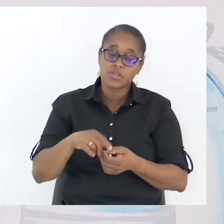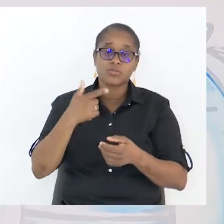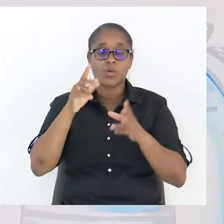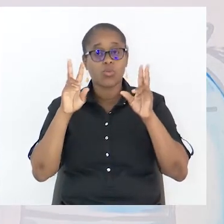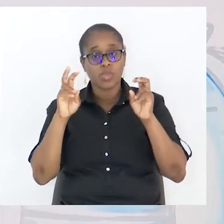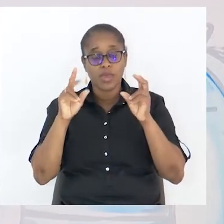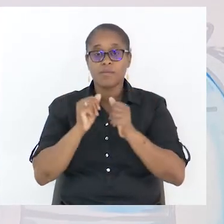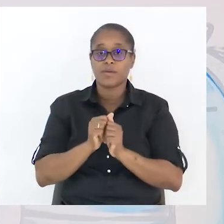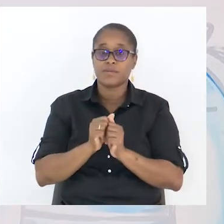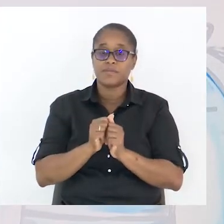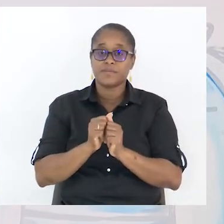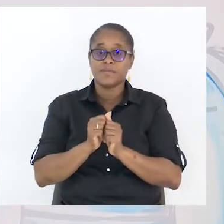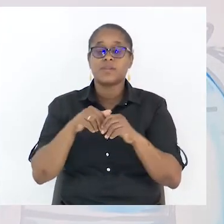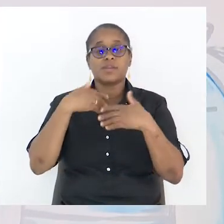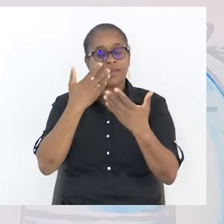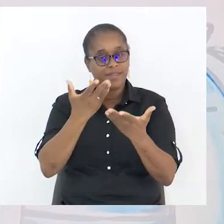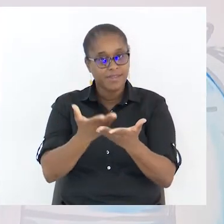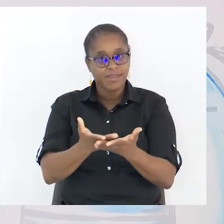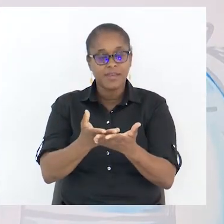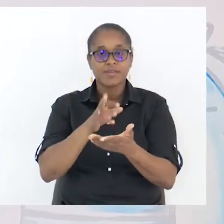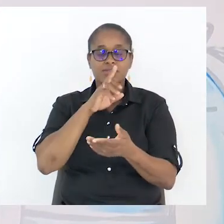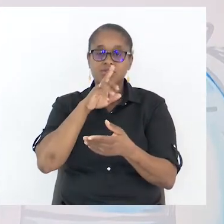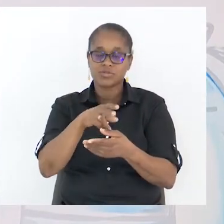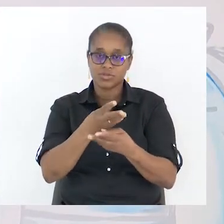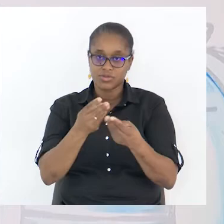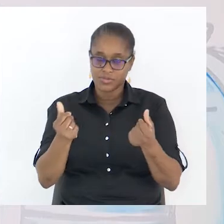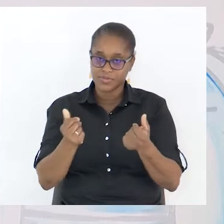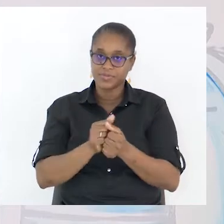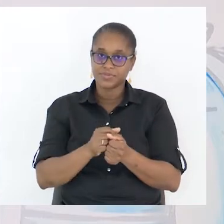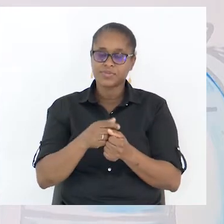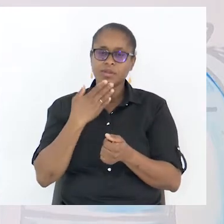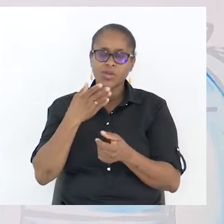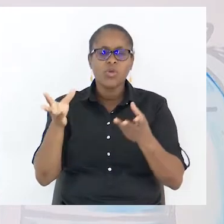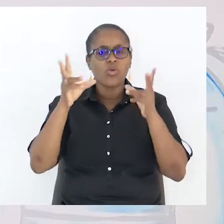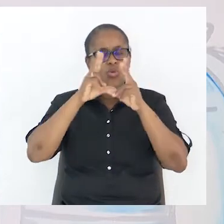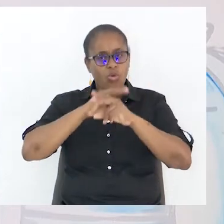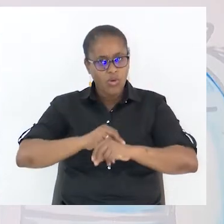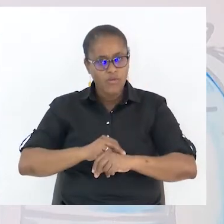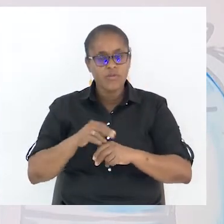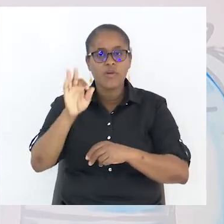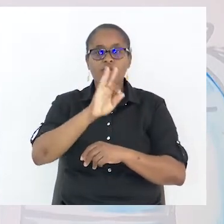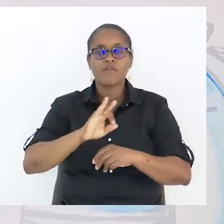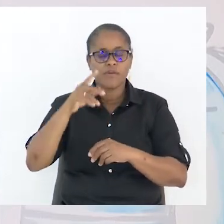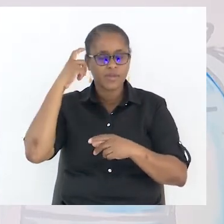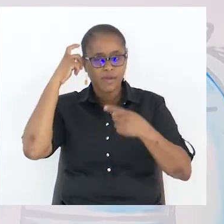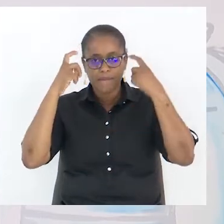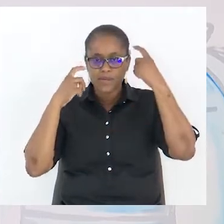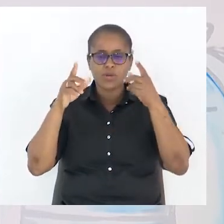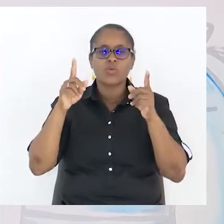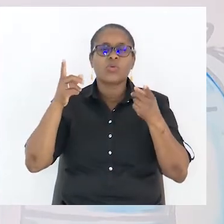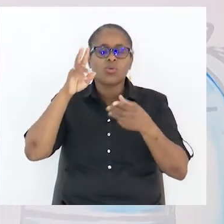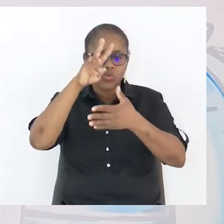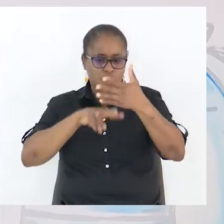Suscitar novos modos de pensar. O texto é curto, mas tem lá tudo. Mas tu podes encontrar